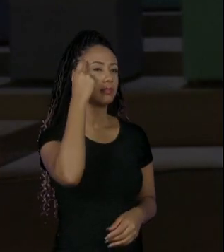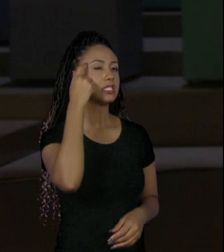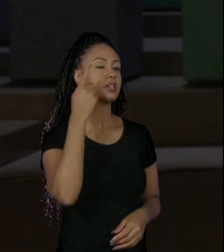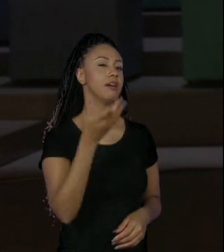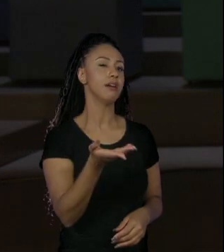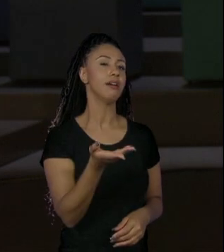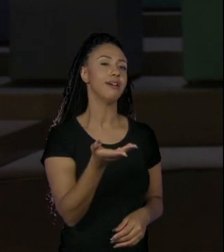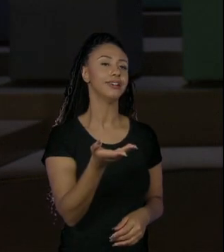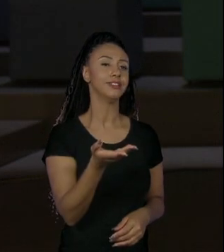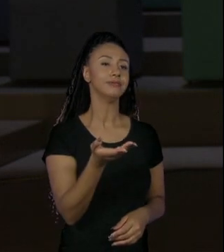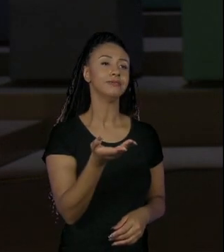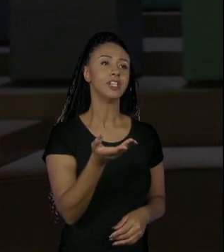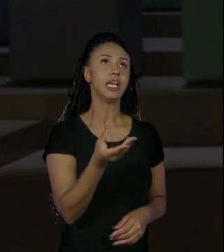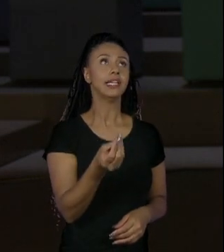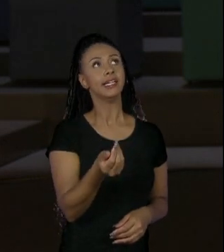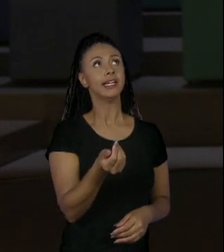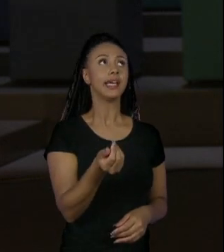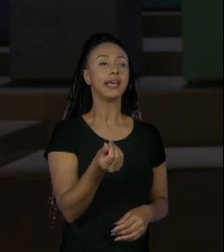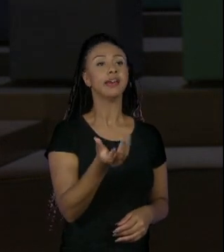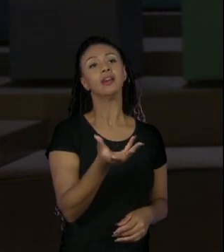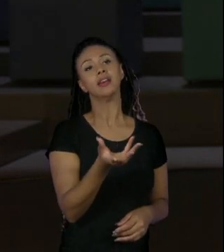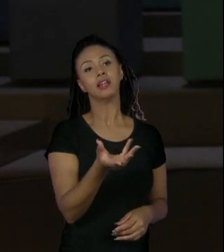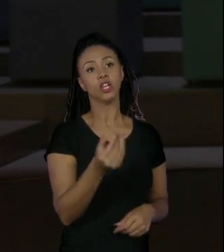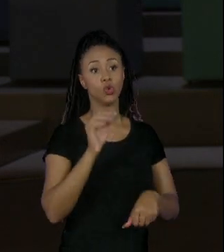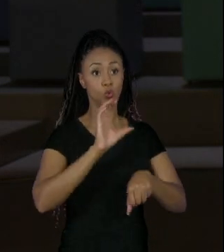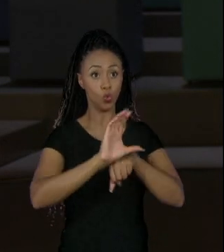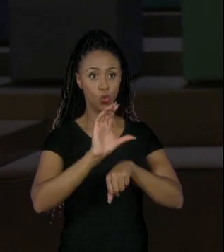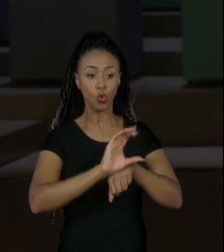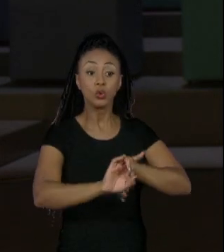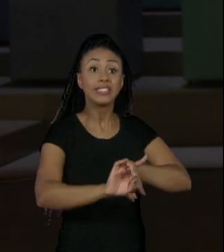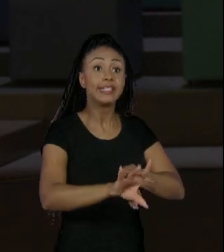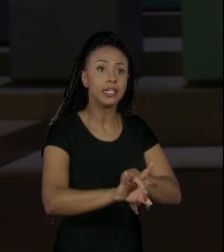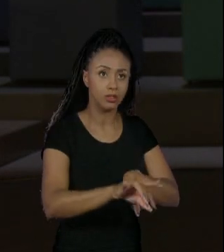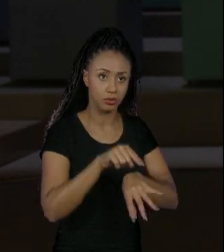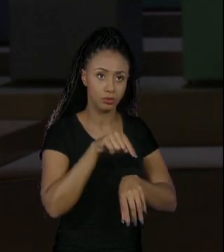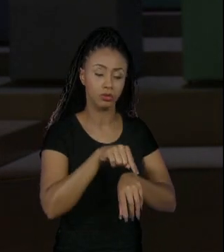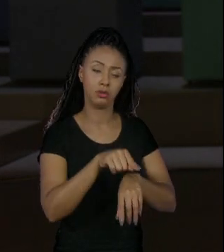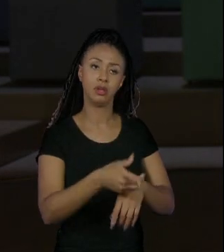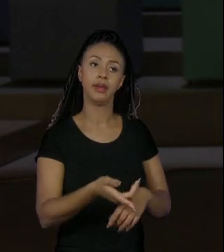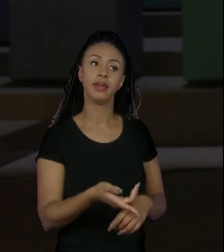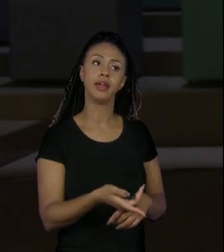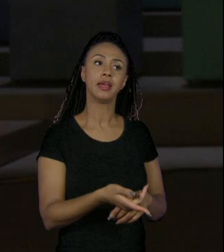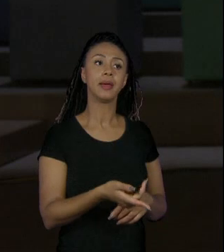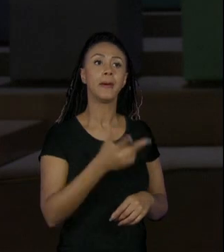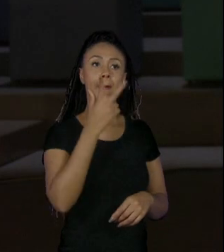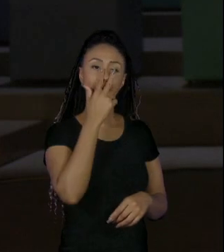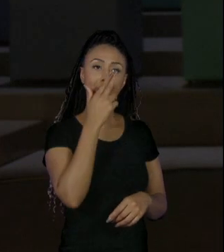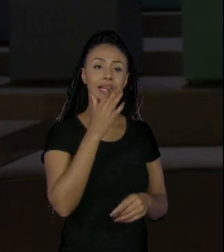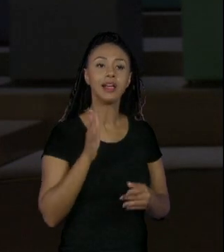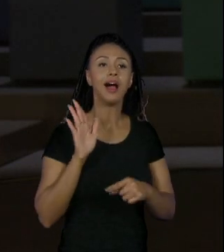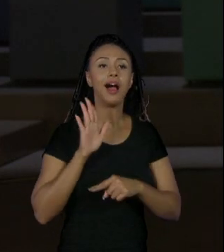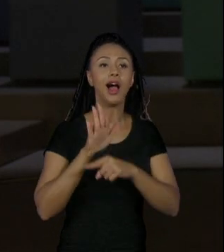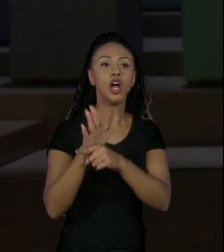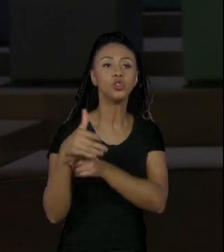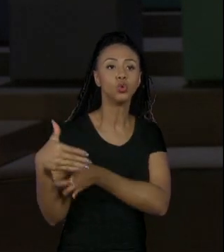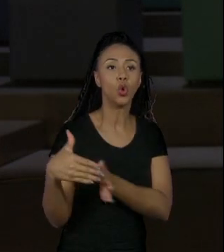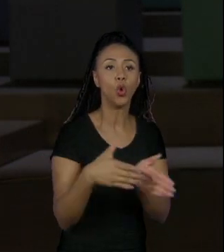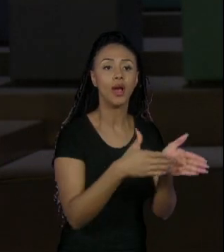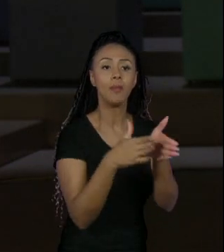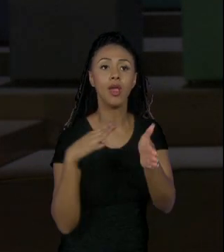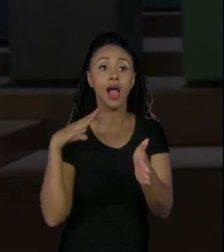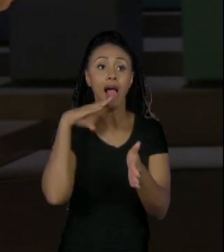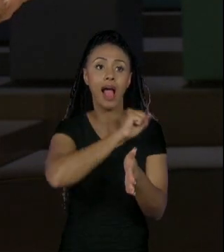pelo ponto de vista de que o curso tecnólogo, ele meio que encurta o caminho para chegar no mercado de trabalho,